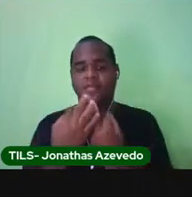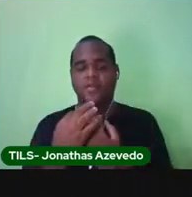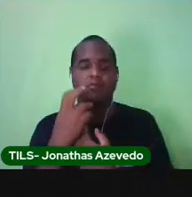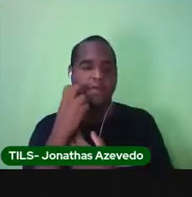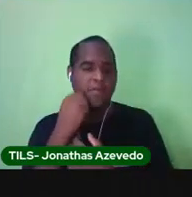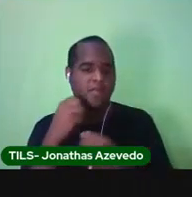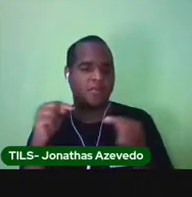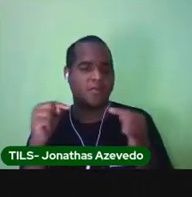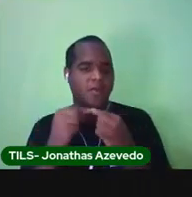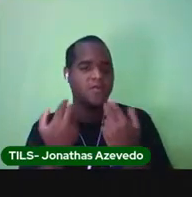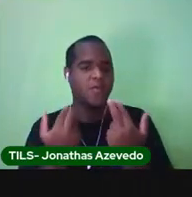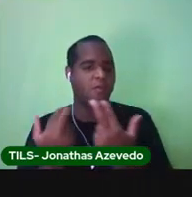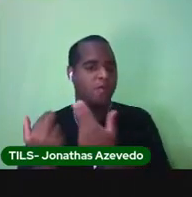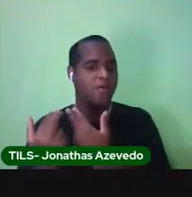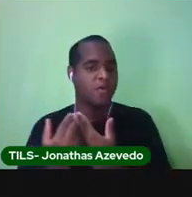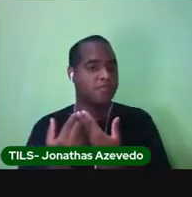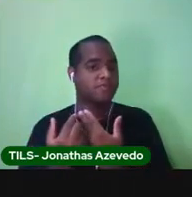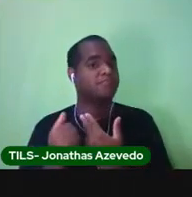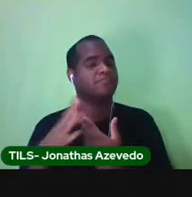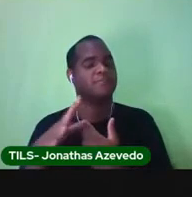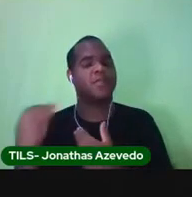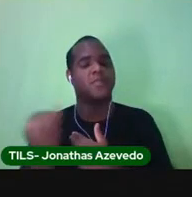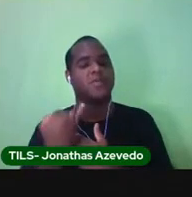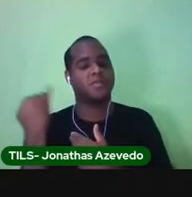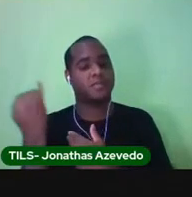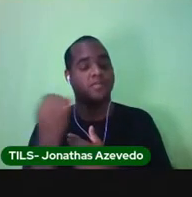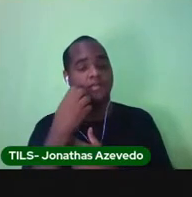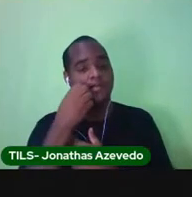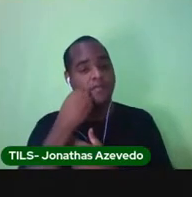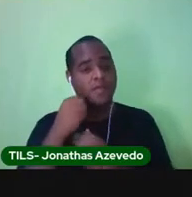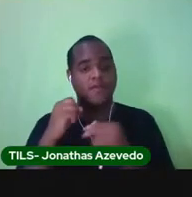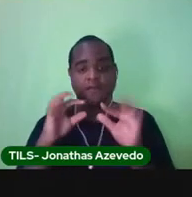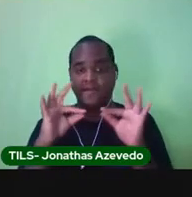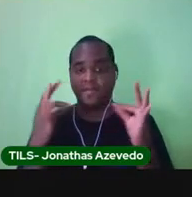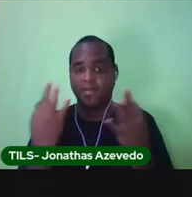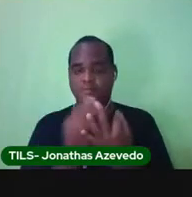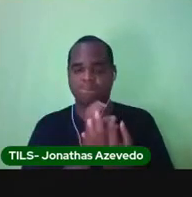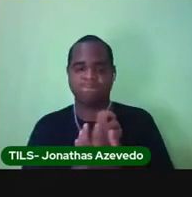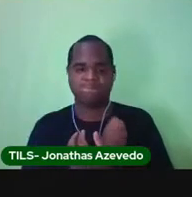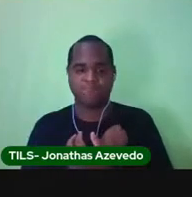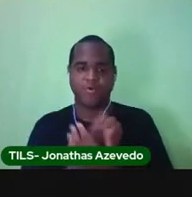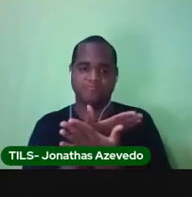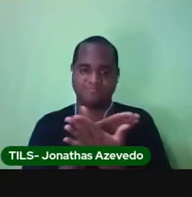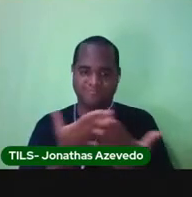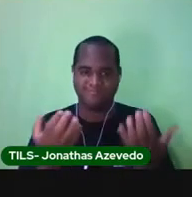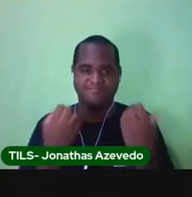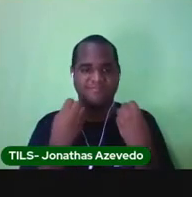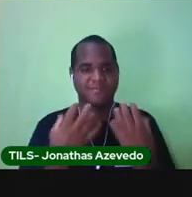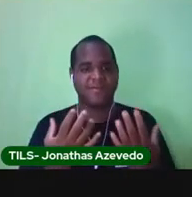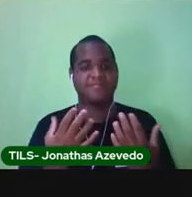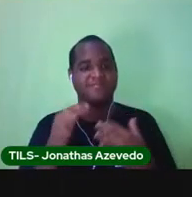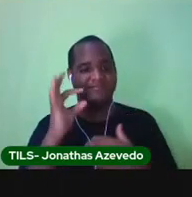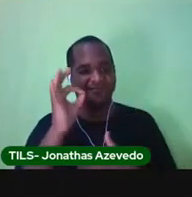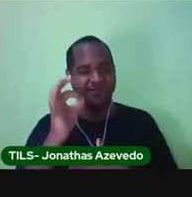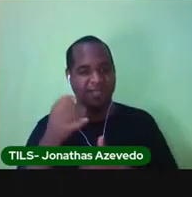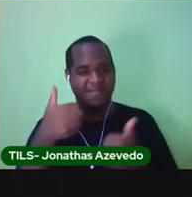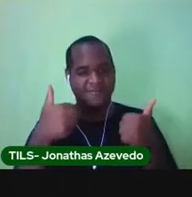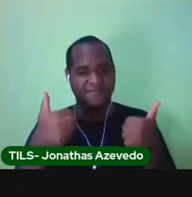uma outra. Porque o que importa na família é o amor que a gente tem nela. Certo?